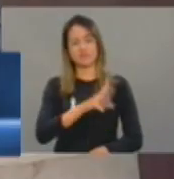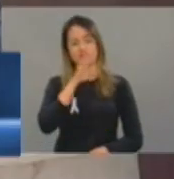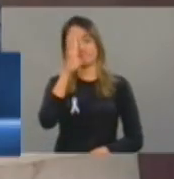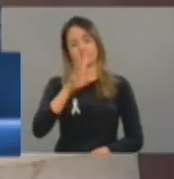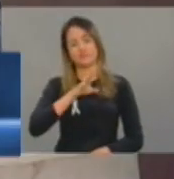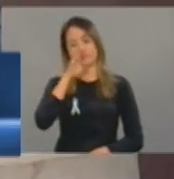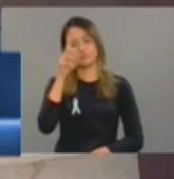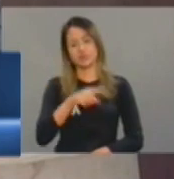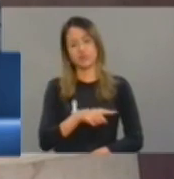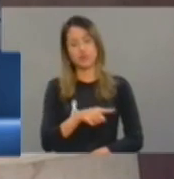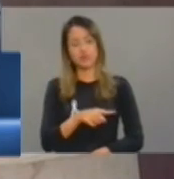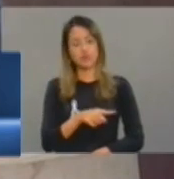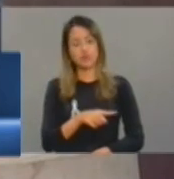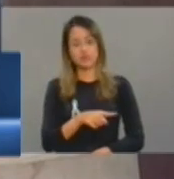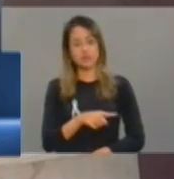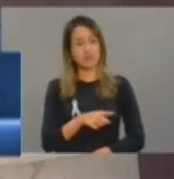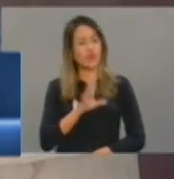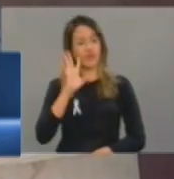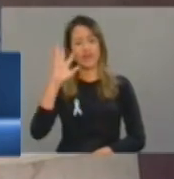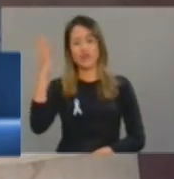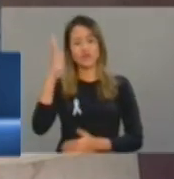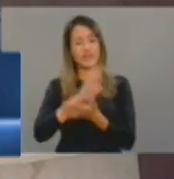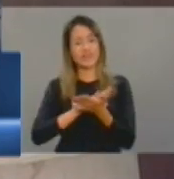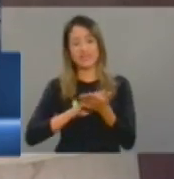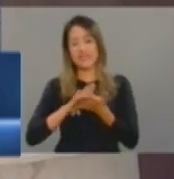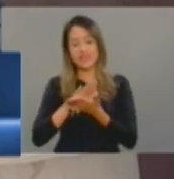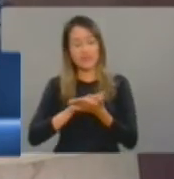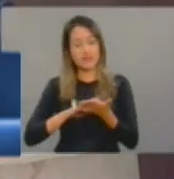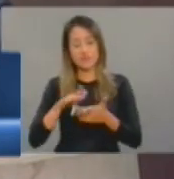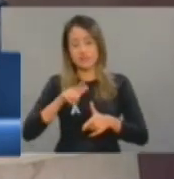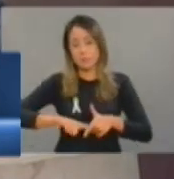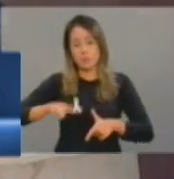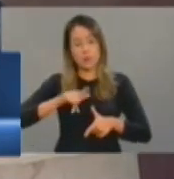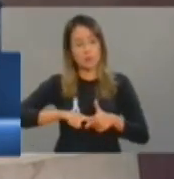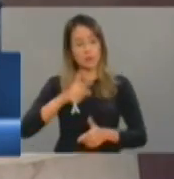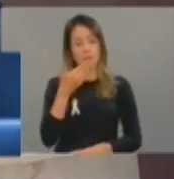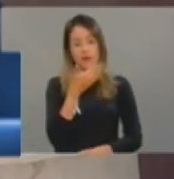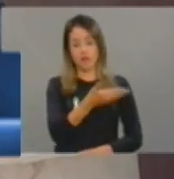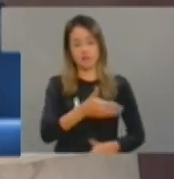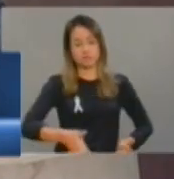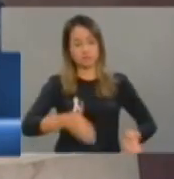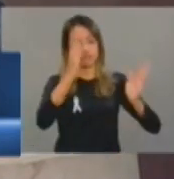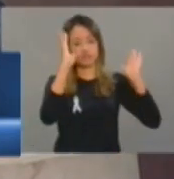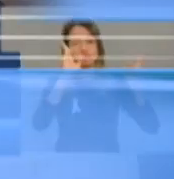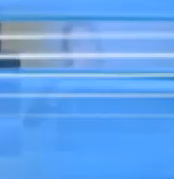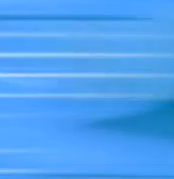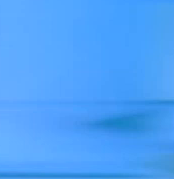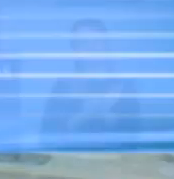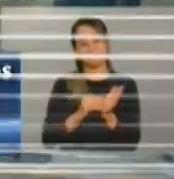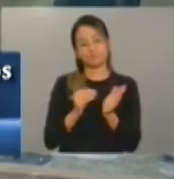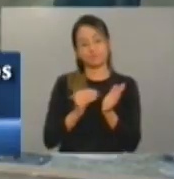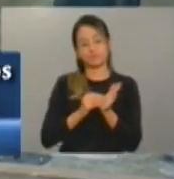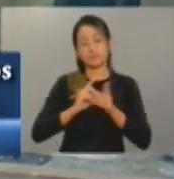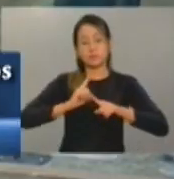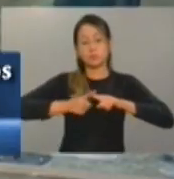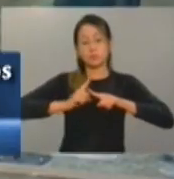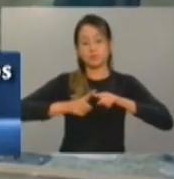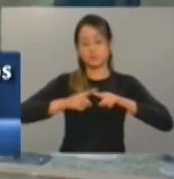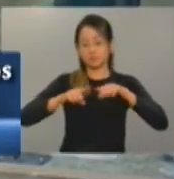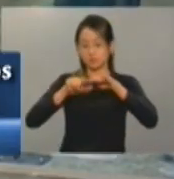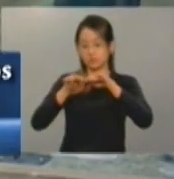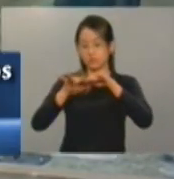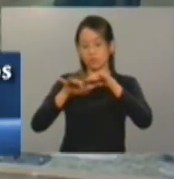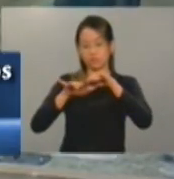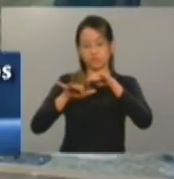Medidas paliativas que não vão resolver em nada o problema desses centros socioeducativos. Desde o início do ano